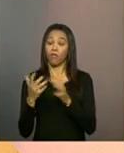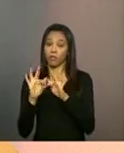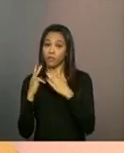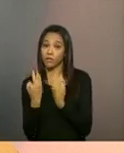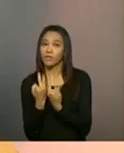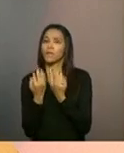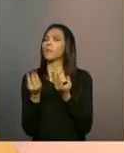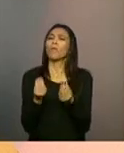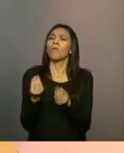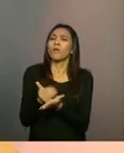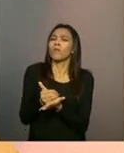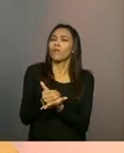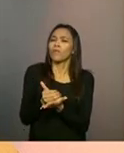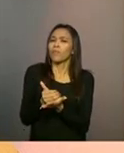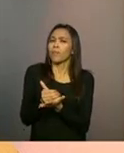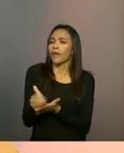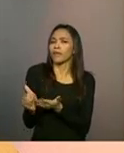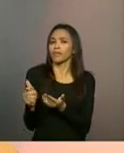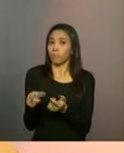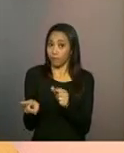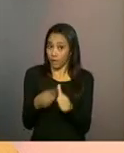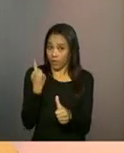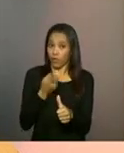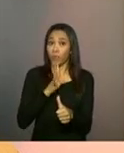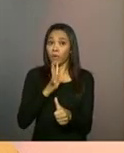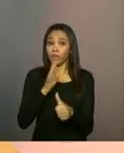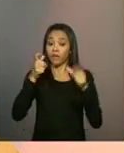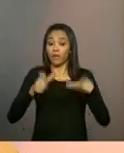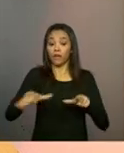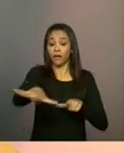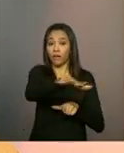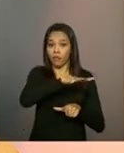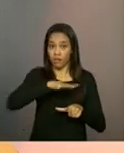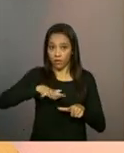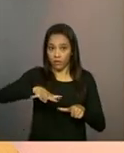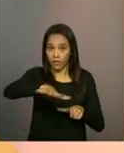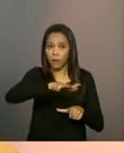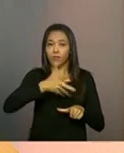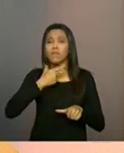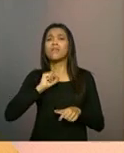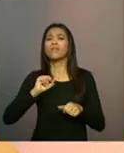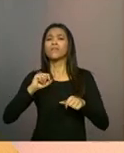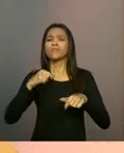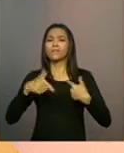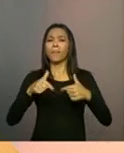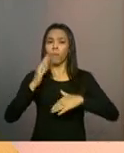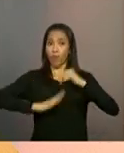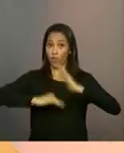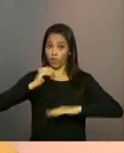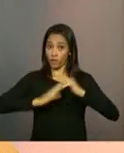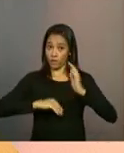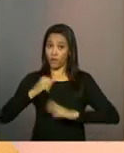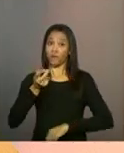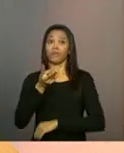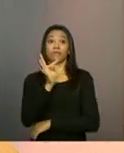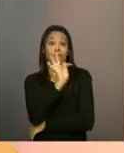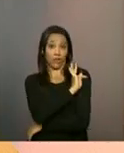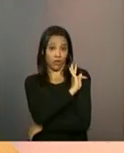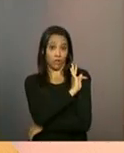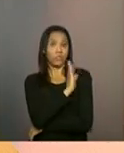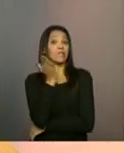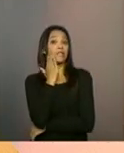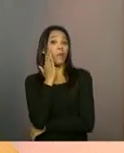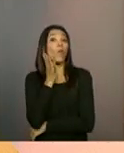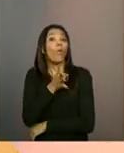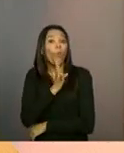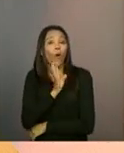a partir, então, do conhecimento do território, ele é um trabalho que deve ser feito por técnicos qualificados, né? O